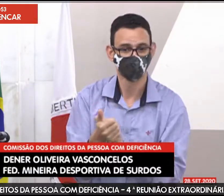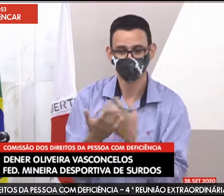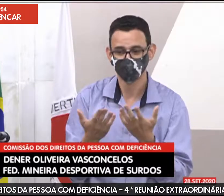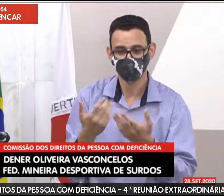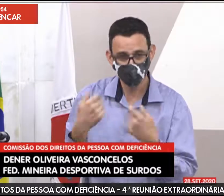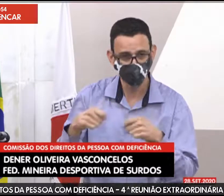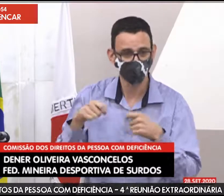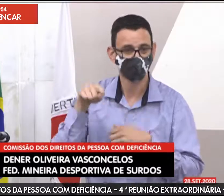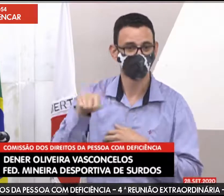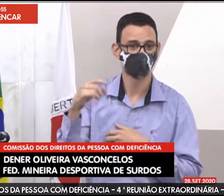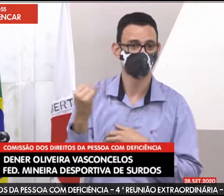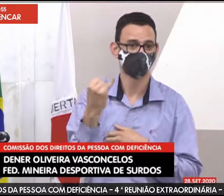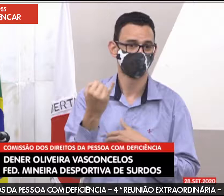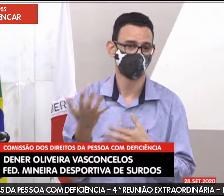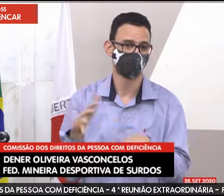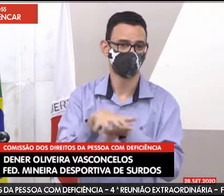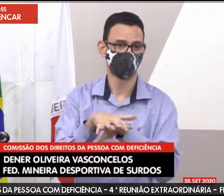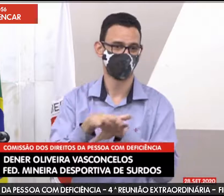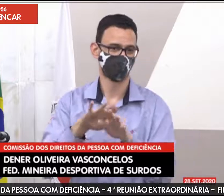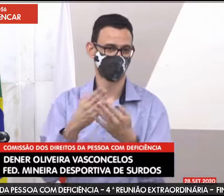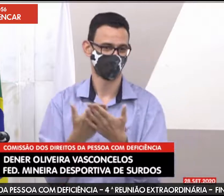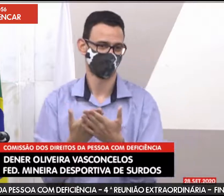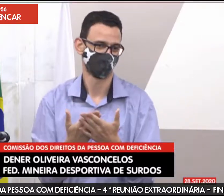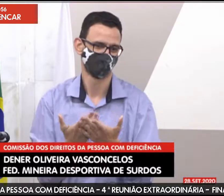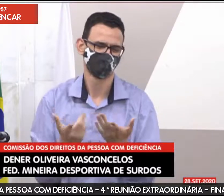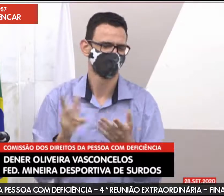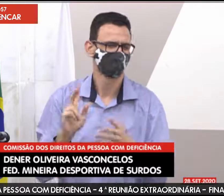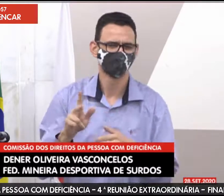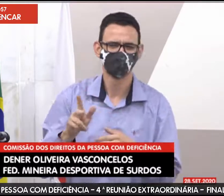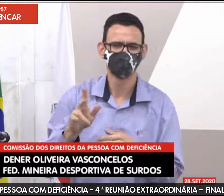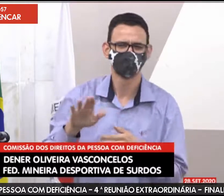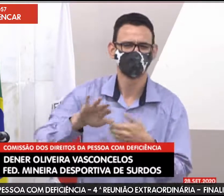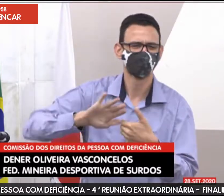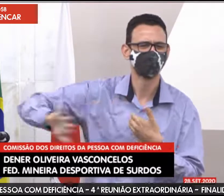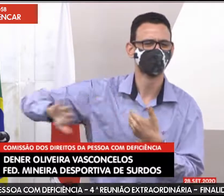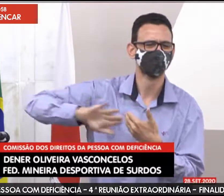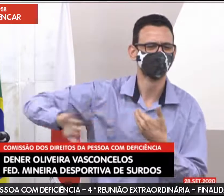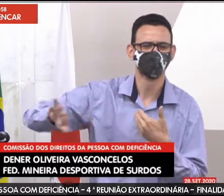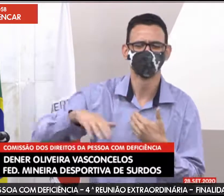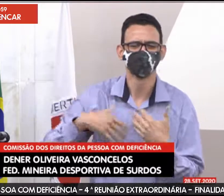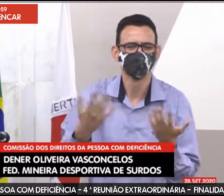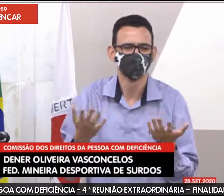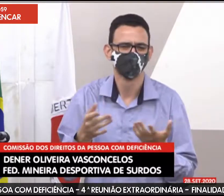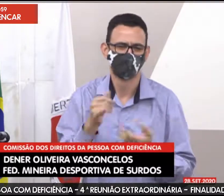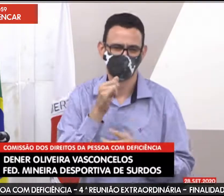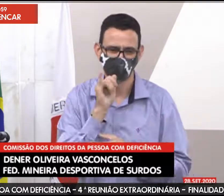assim como nós estamos tentando fazer, já está preparando para as Olimpíadas.